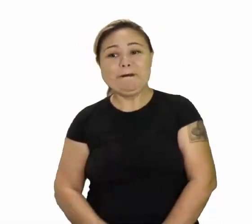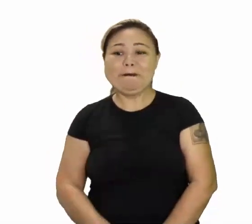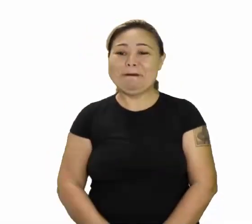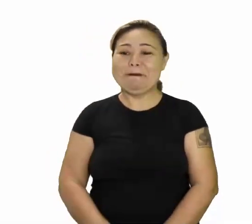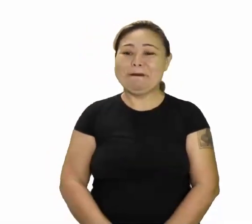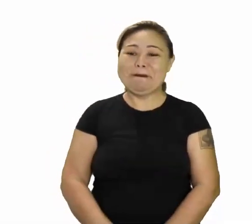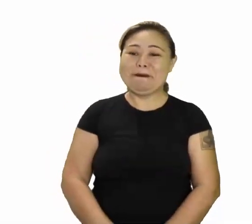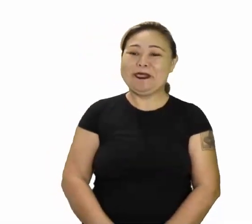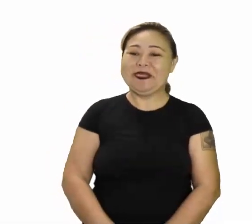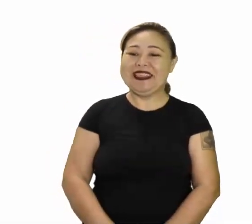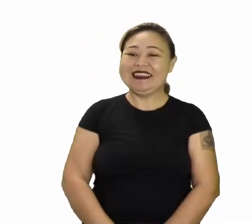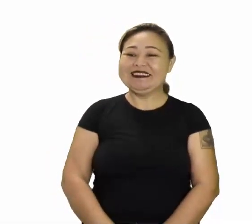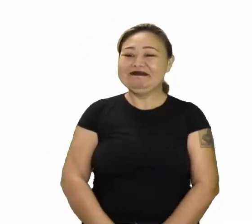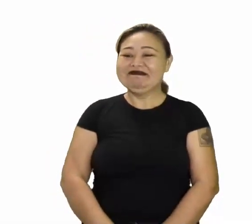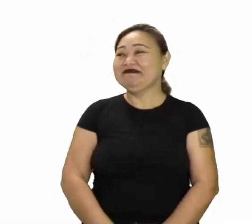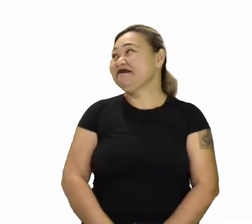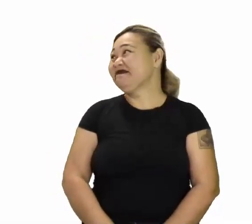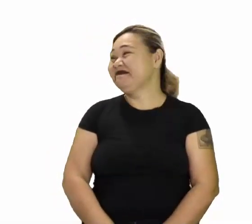Claro ou não.